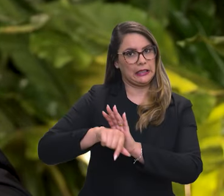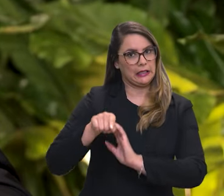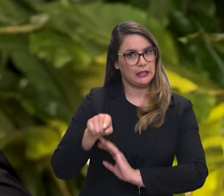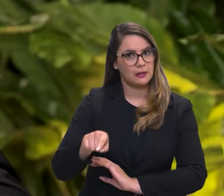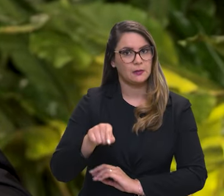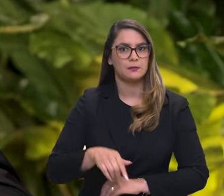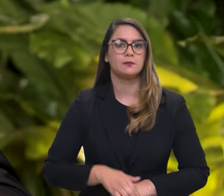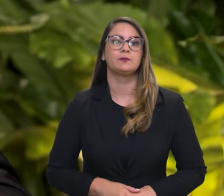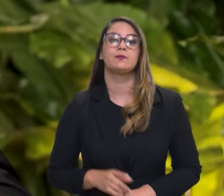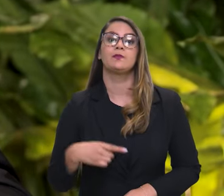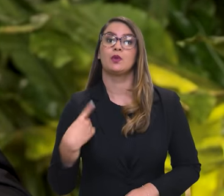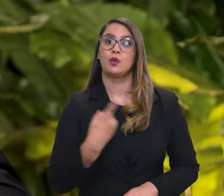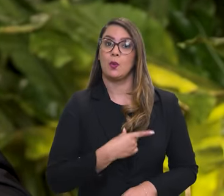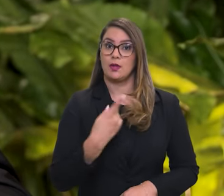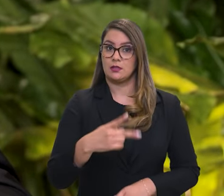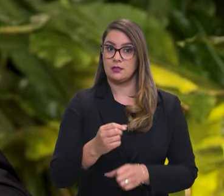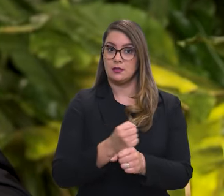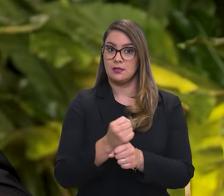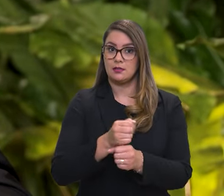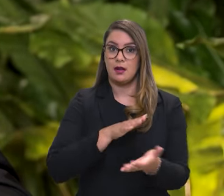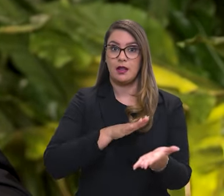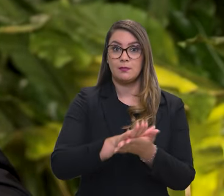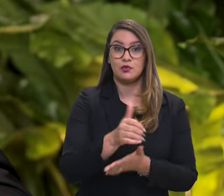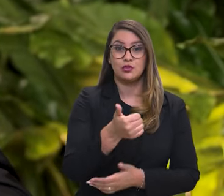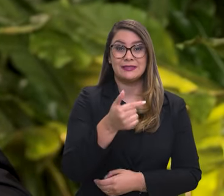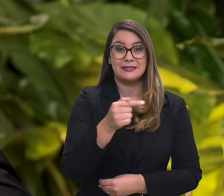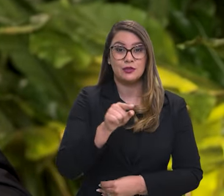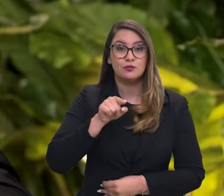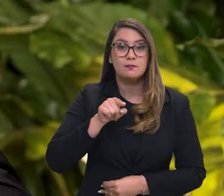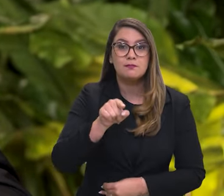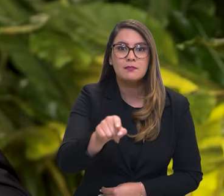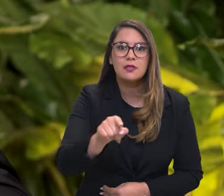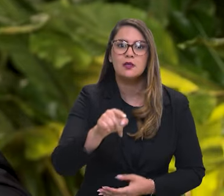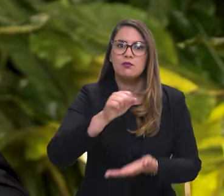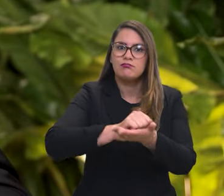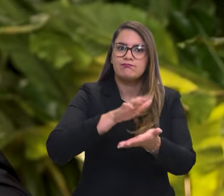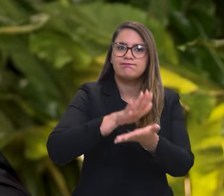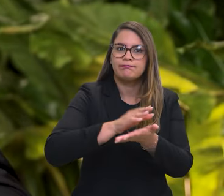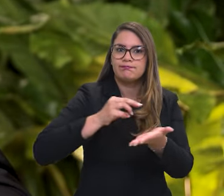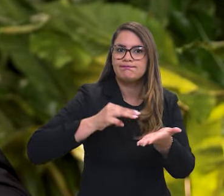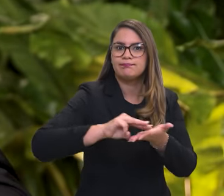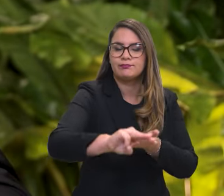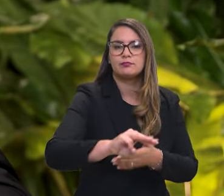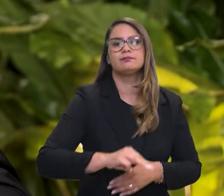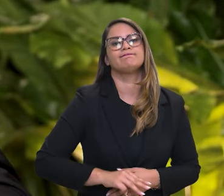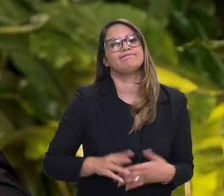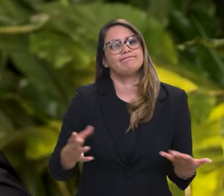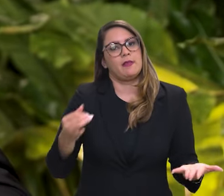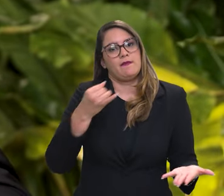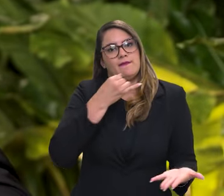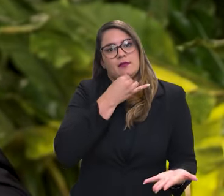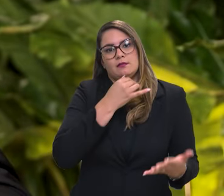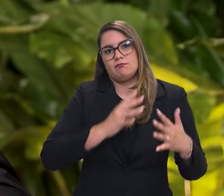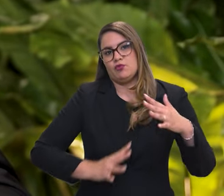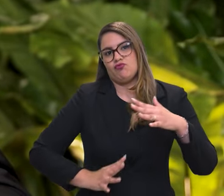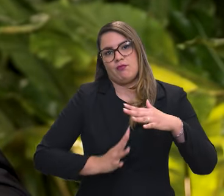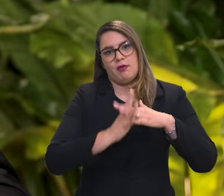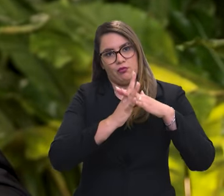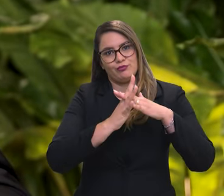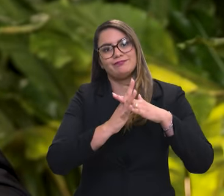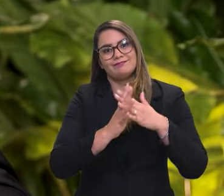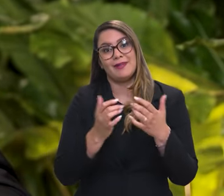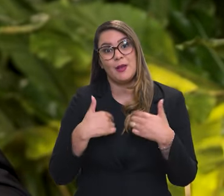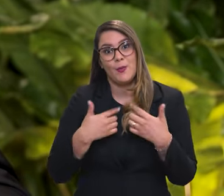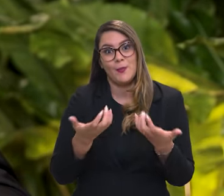ano, quase 17 mil autos de infração. Infelizmente, é um triste recorde. Eu adoraria que a